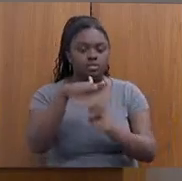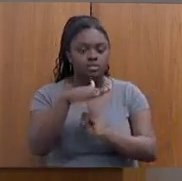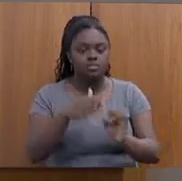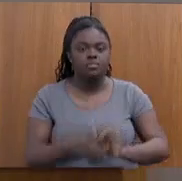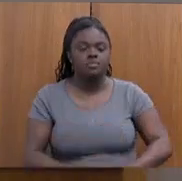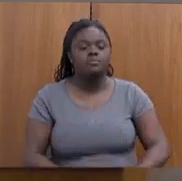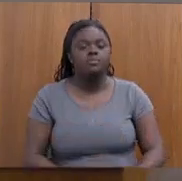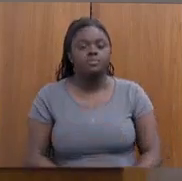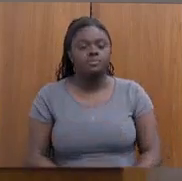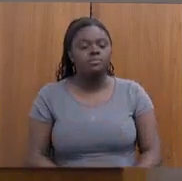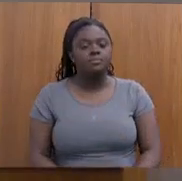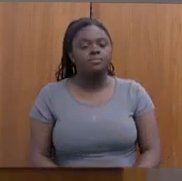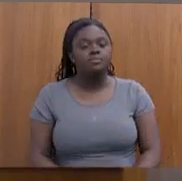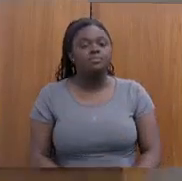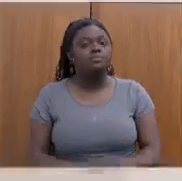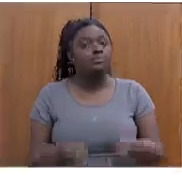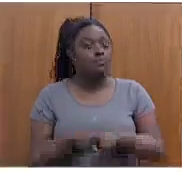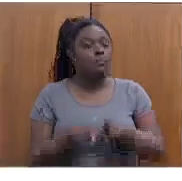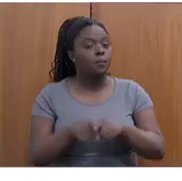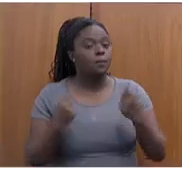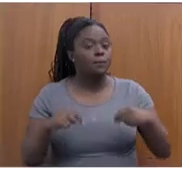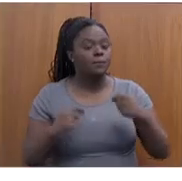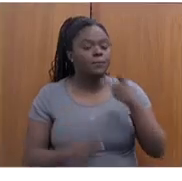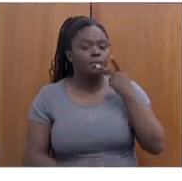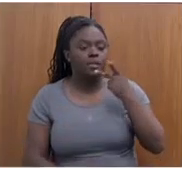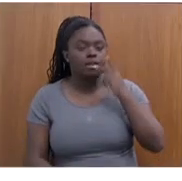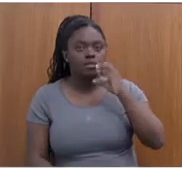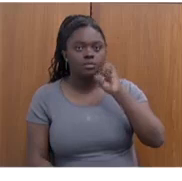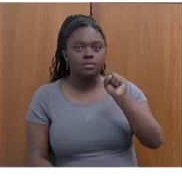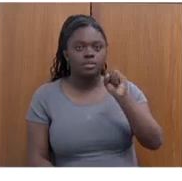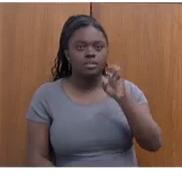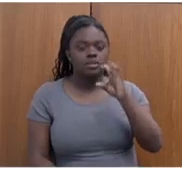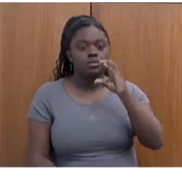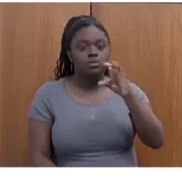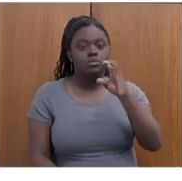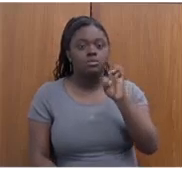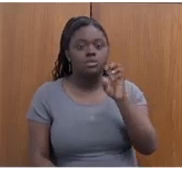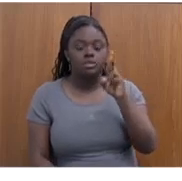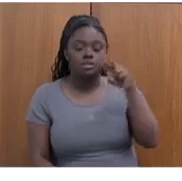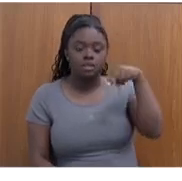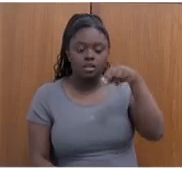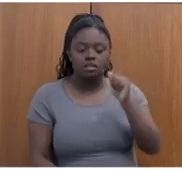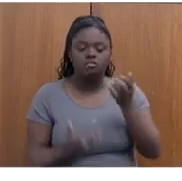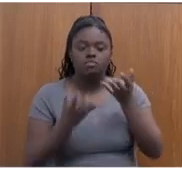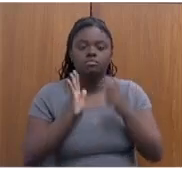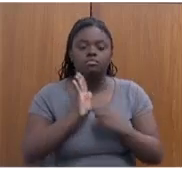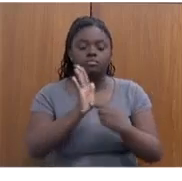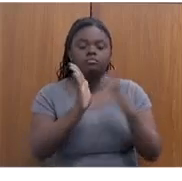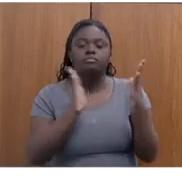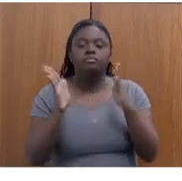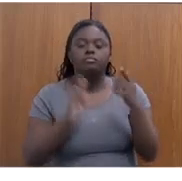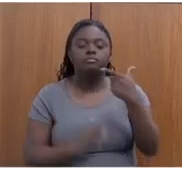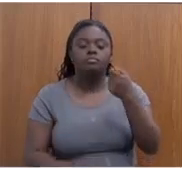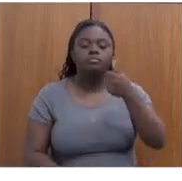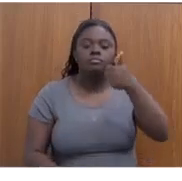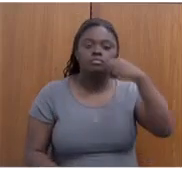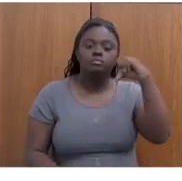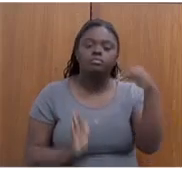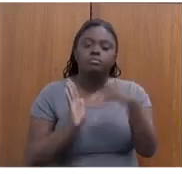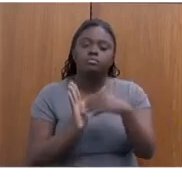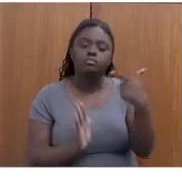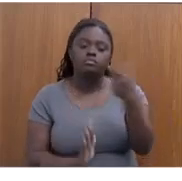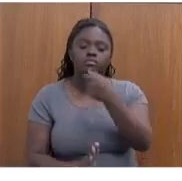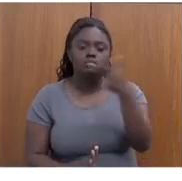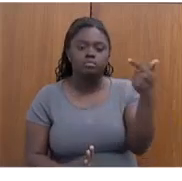Eu não poderia falar do CERNA. Eu gostaria de apresentar que de 2019 a 2022, nós tivemos mais de 5